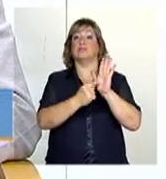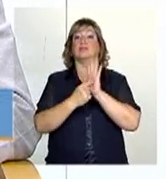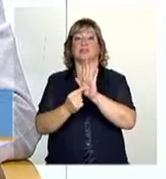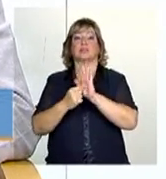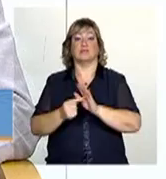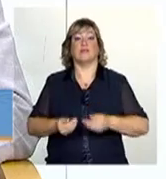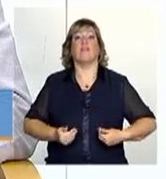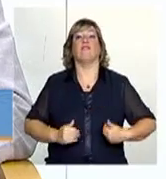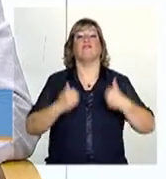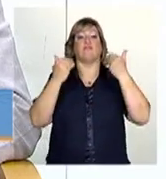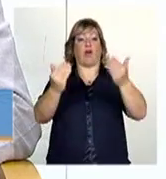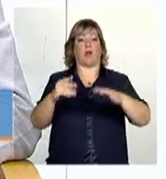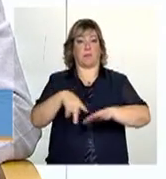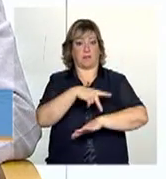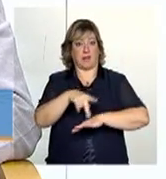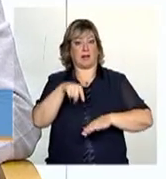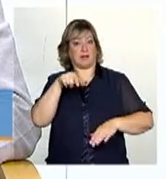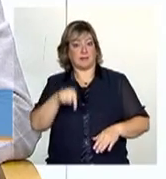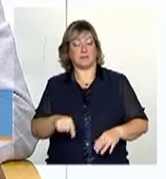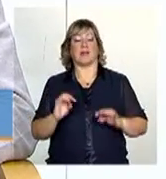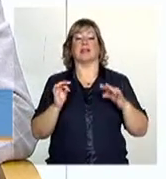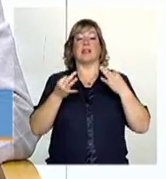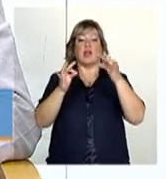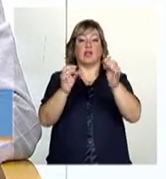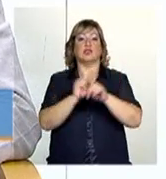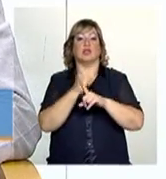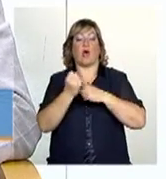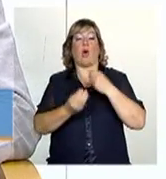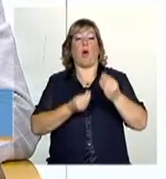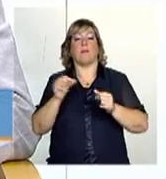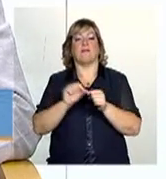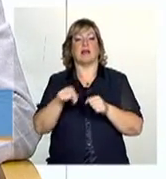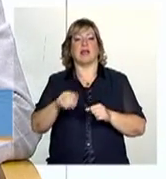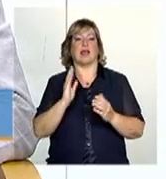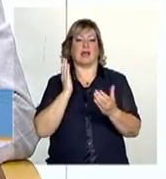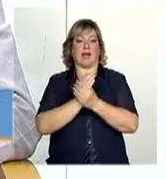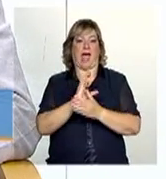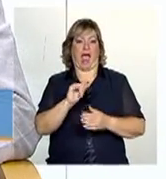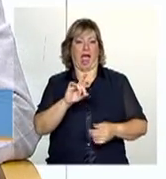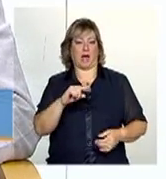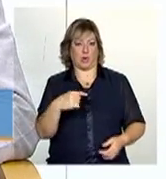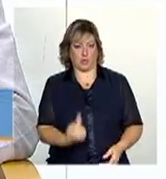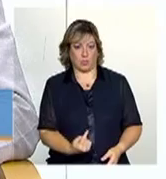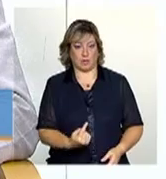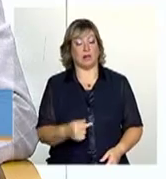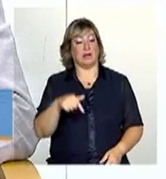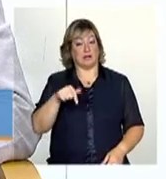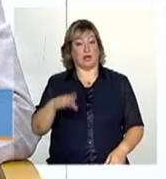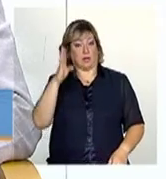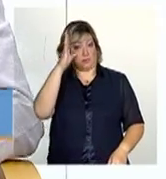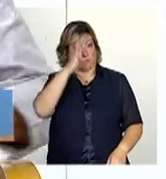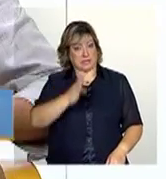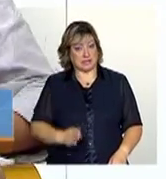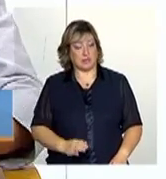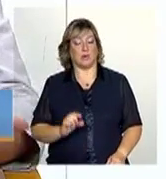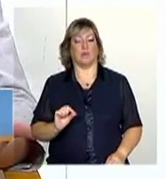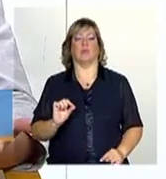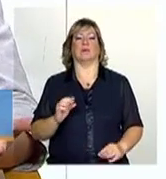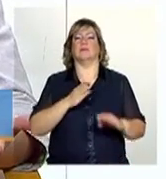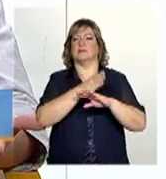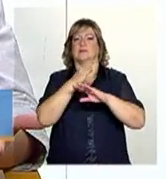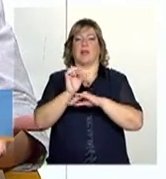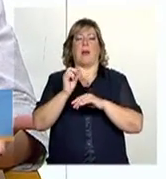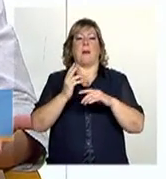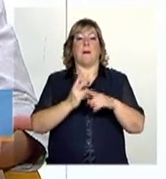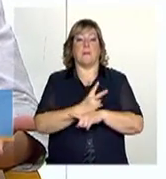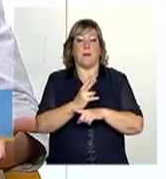social que representa o cadastro único. Então, se a gente pensar o Brasil Sem Miséria como um grande guarda-sol, a ação de busca ativa, ela é o esteio de todo